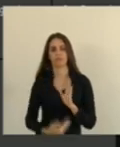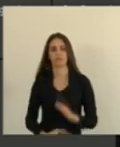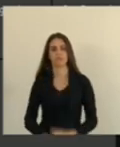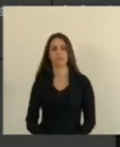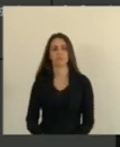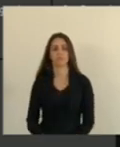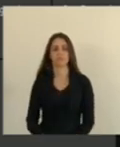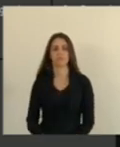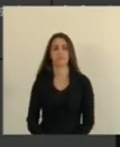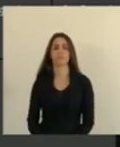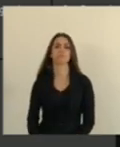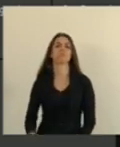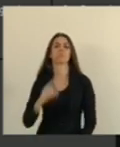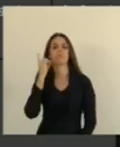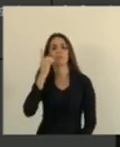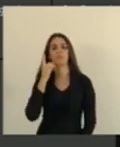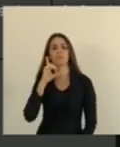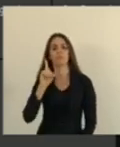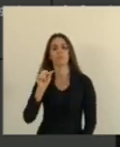Deputado Dari Pagun